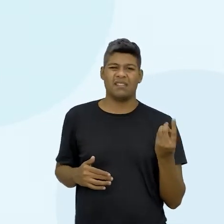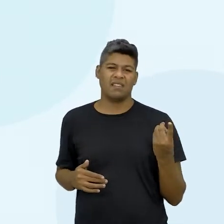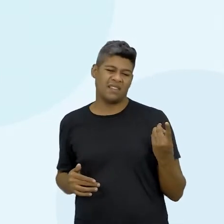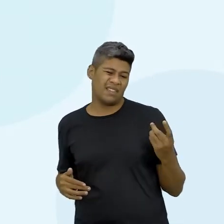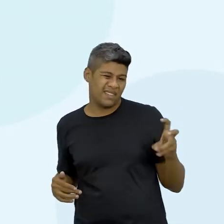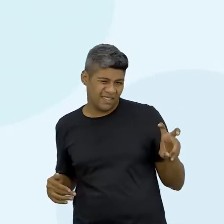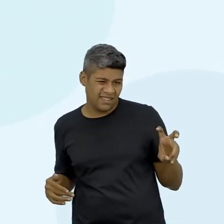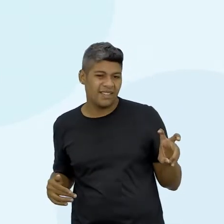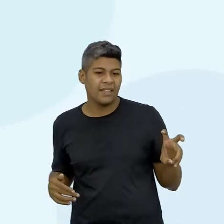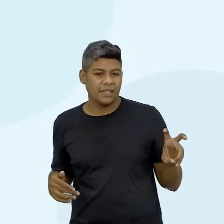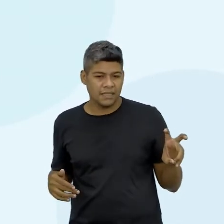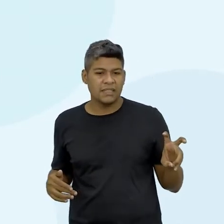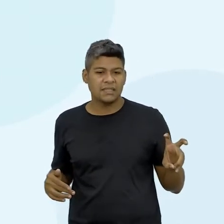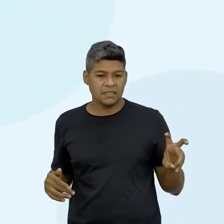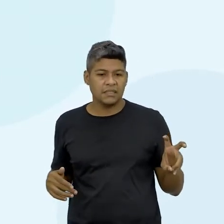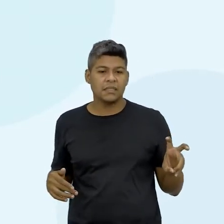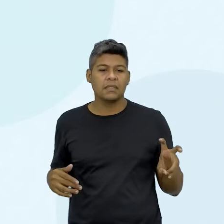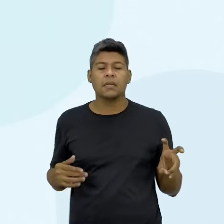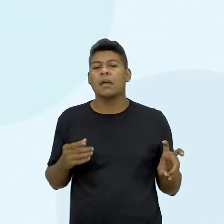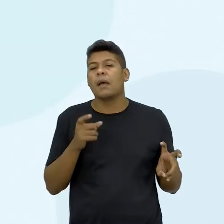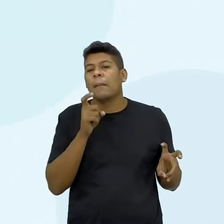pesquisa aqui que foi feita,